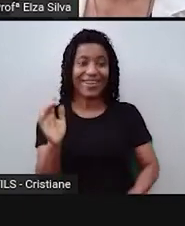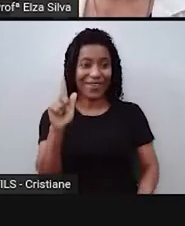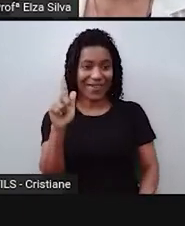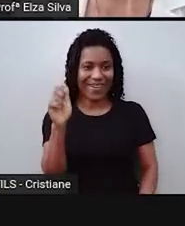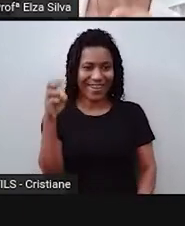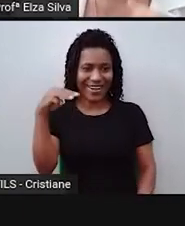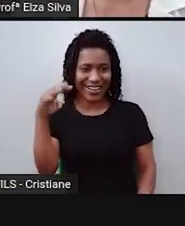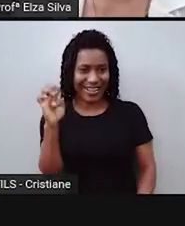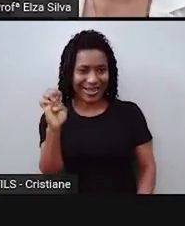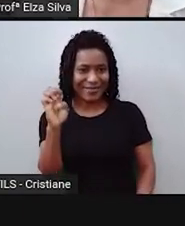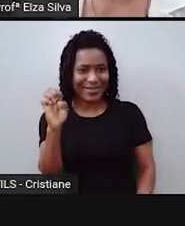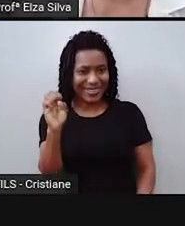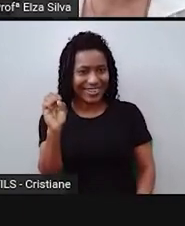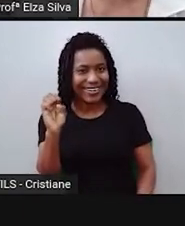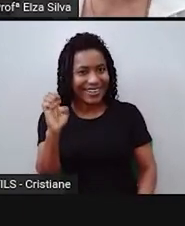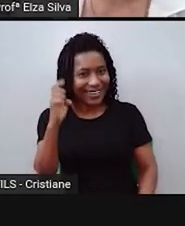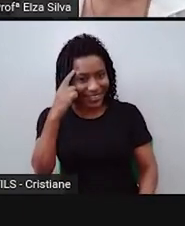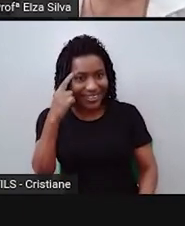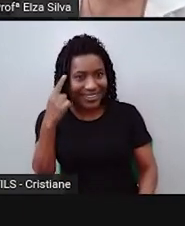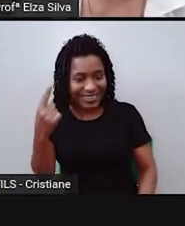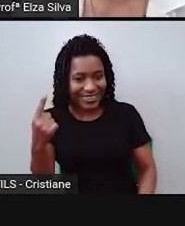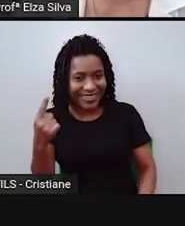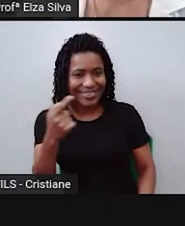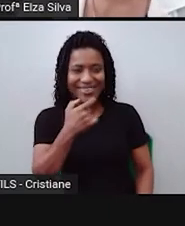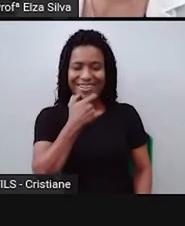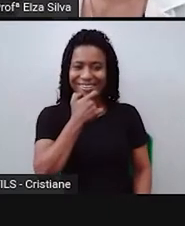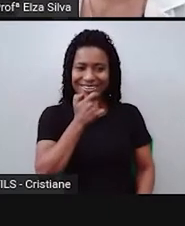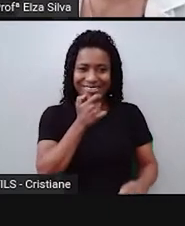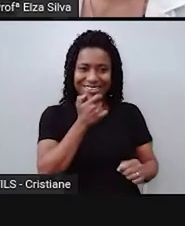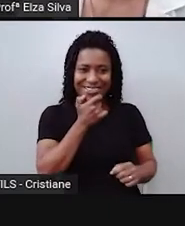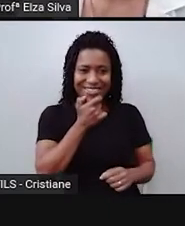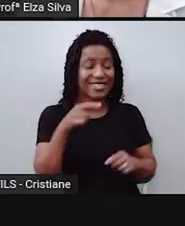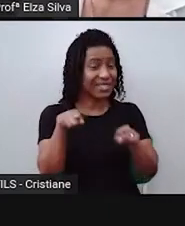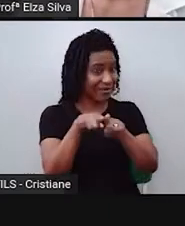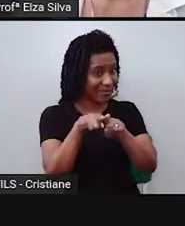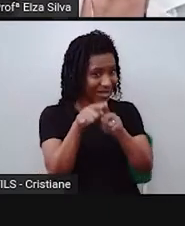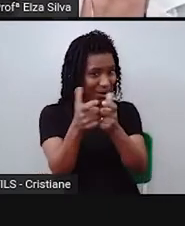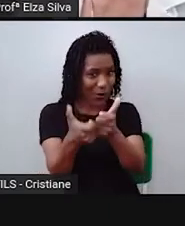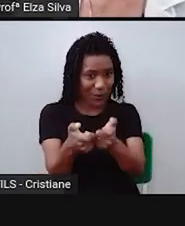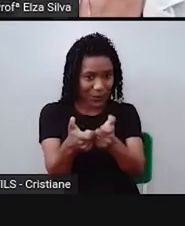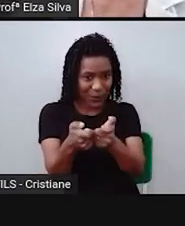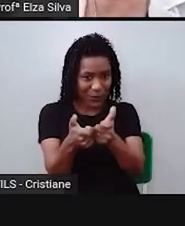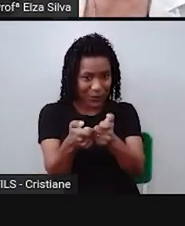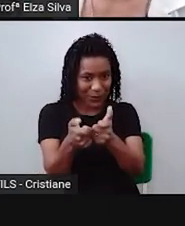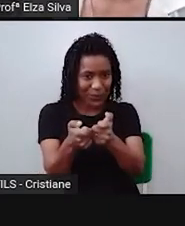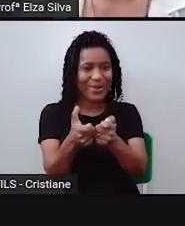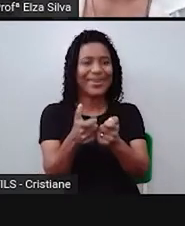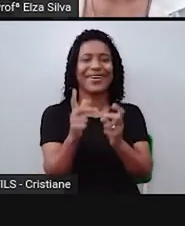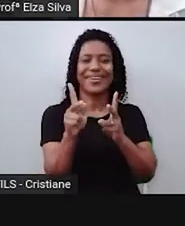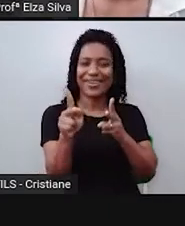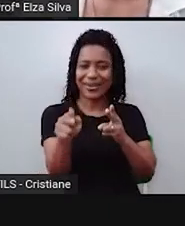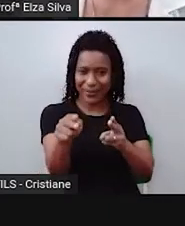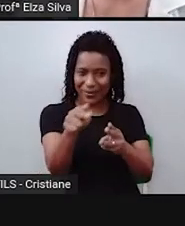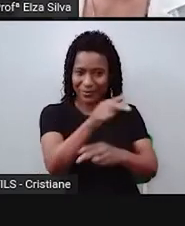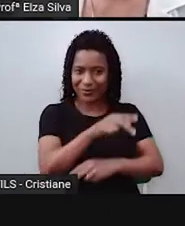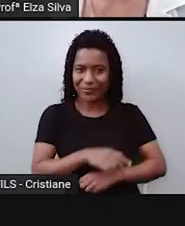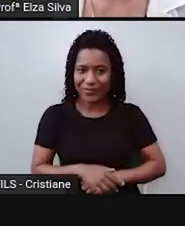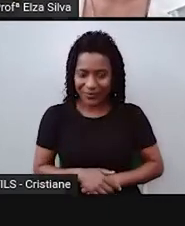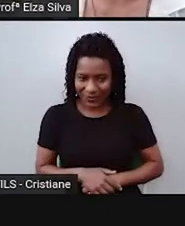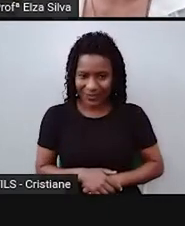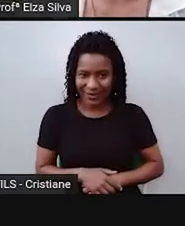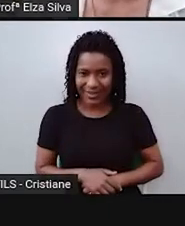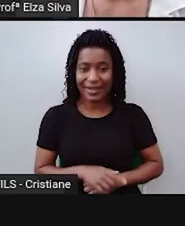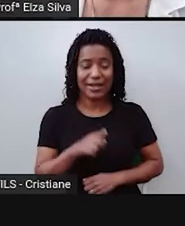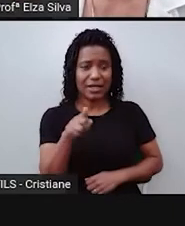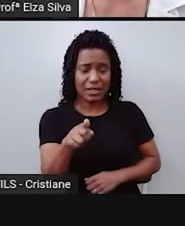of Thrones, que inclusive também tem um jogo que eu sei que vocês conhecem. E justamente esse meme, ele faz uma